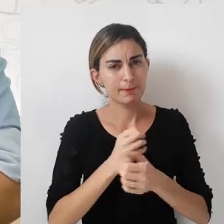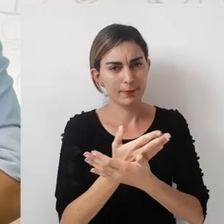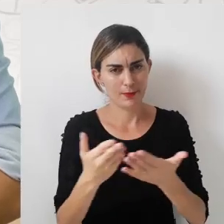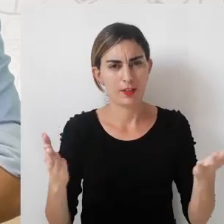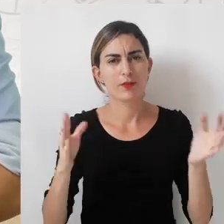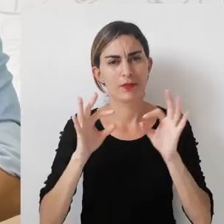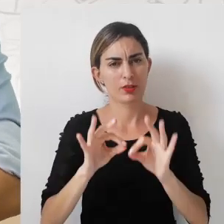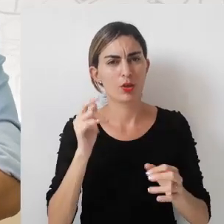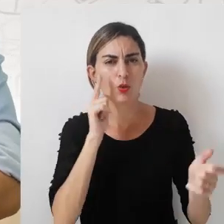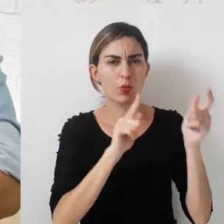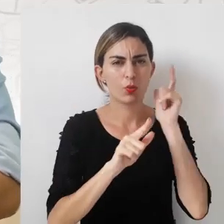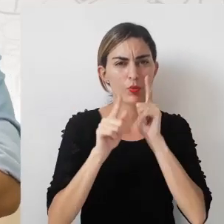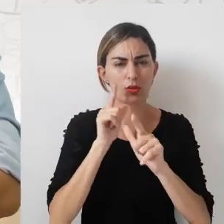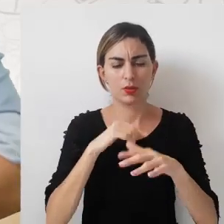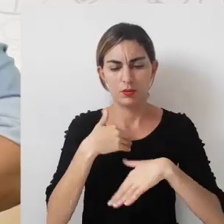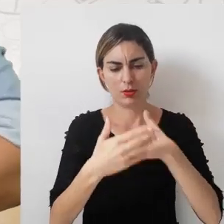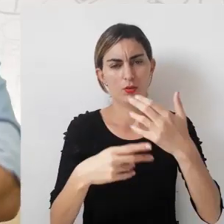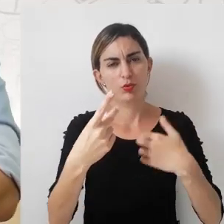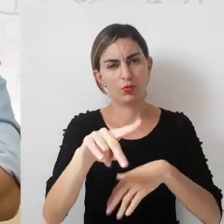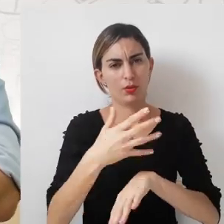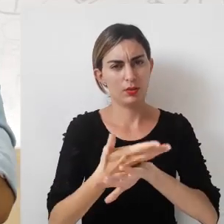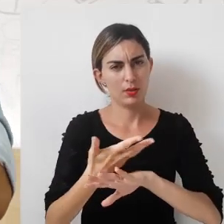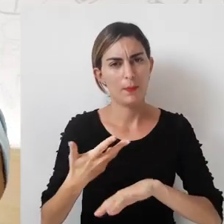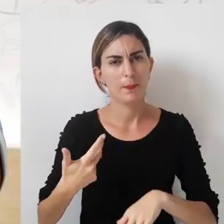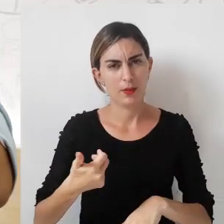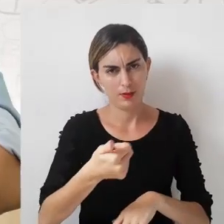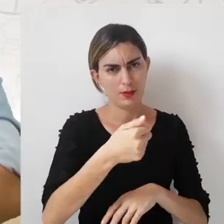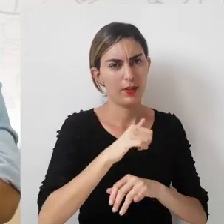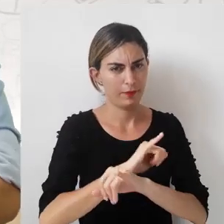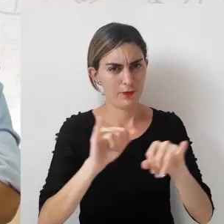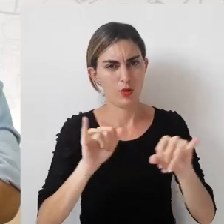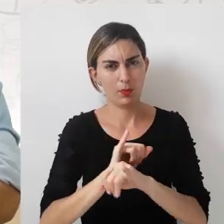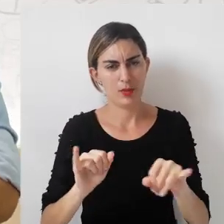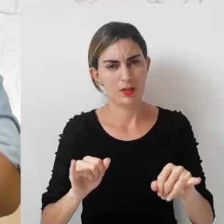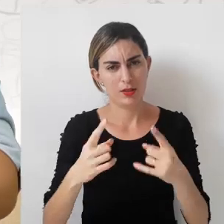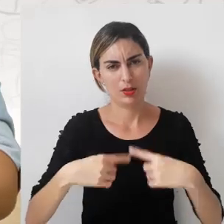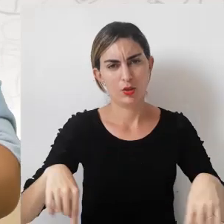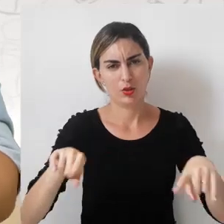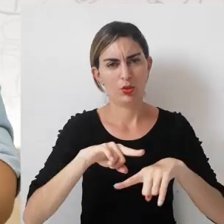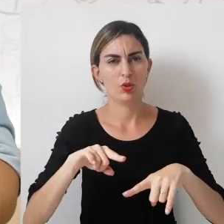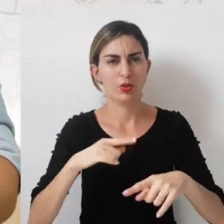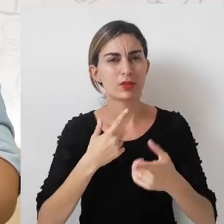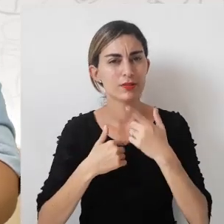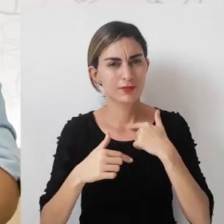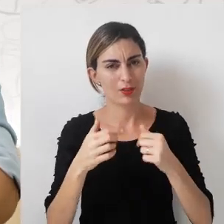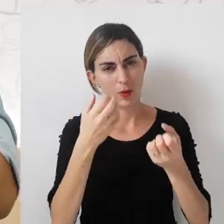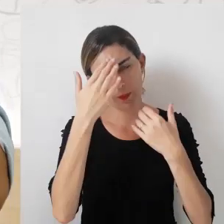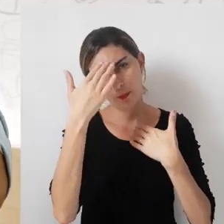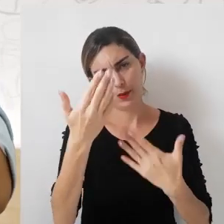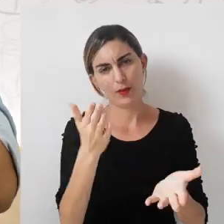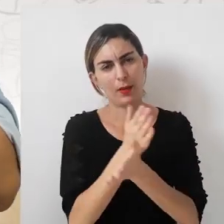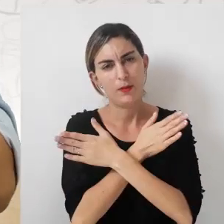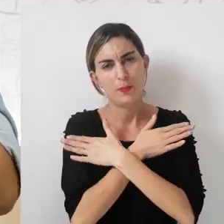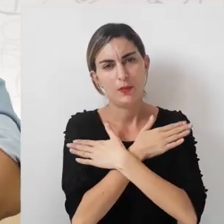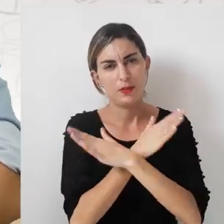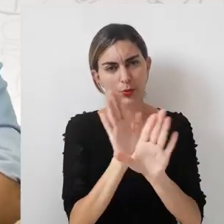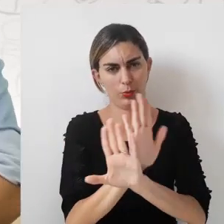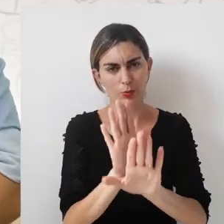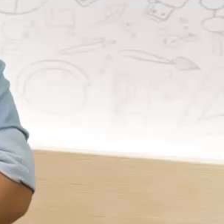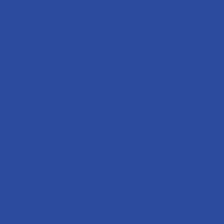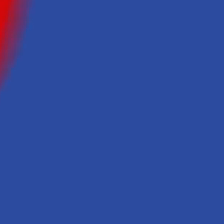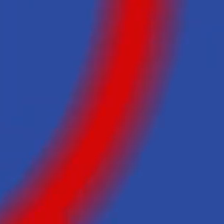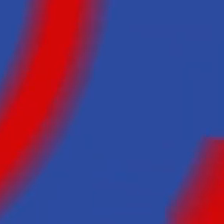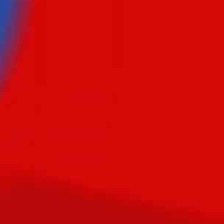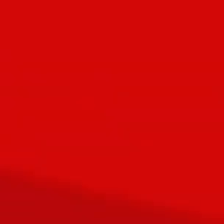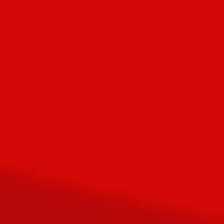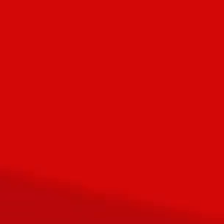que você, de fato, tenha conseguido desenvolver as suas habilidades e acumular as informações que nós tanto almejamos. Obrigado e um abração a todos.